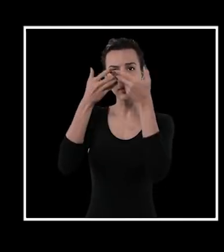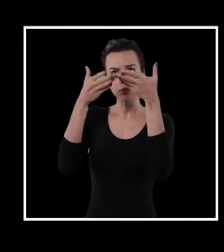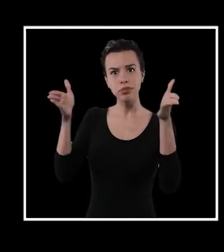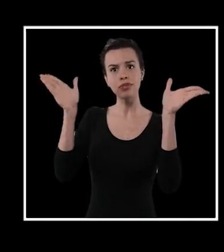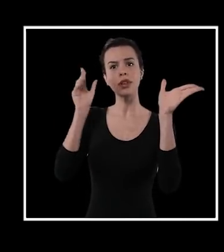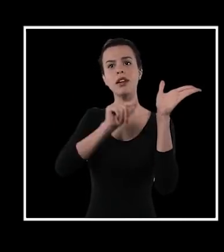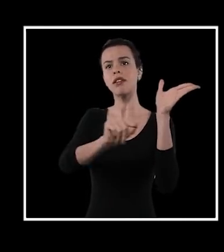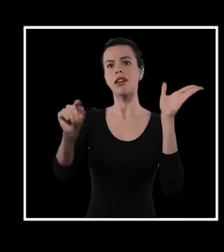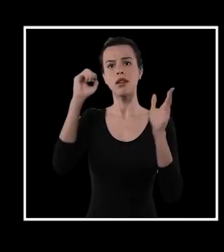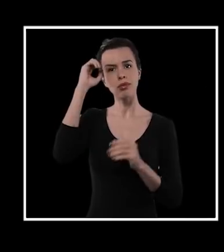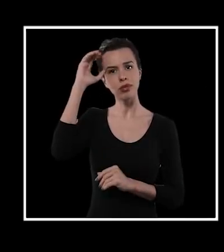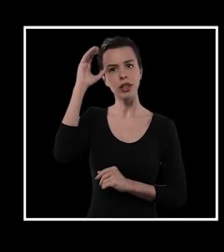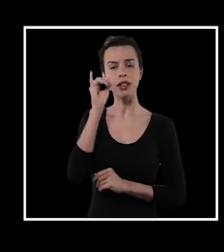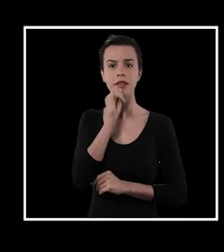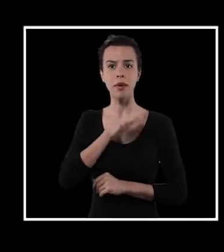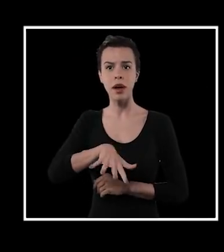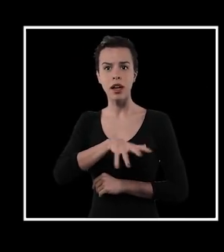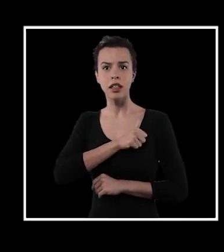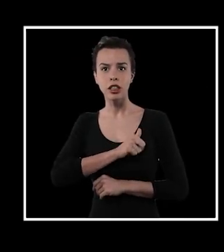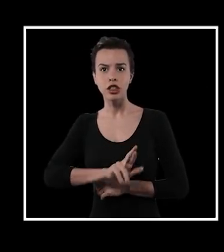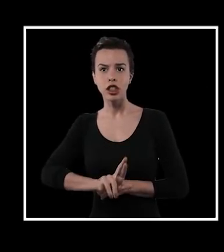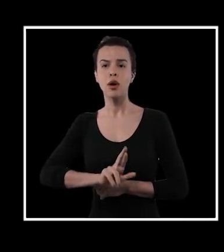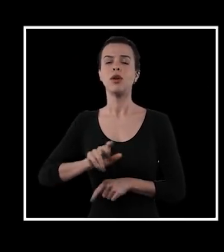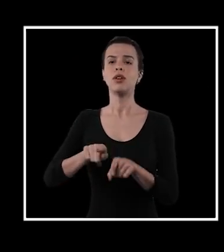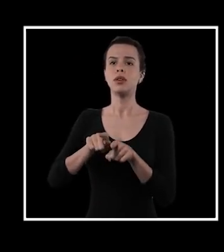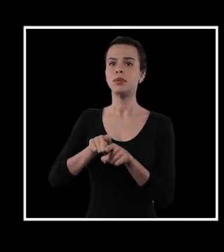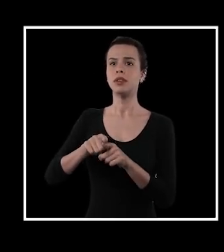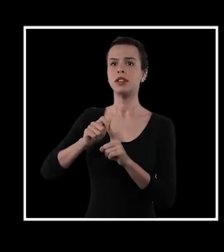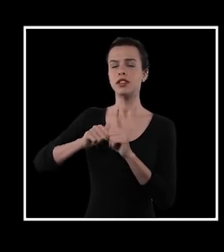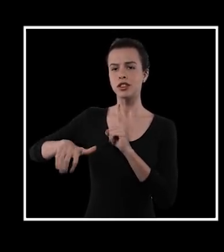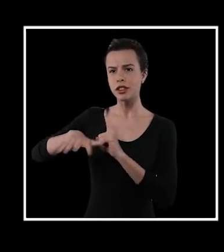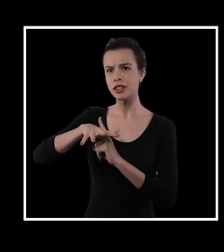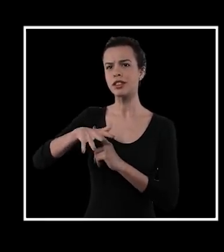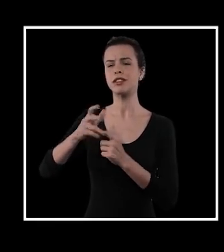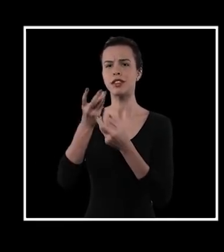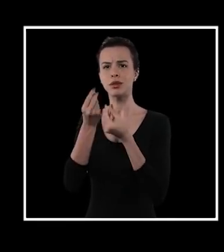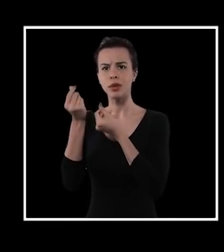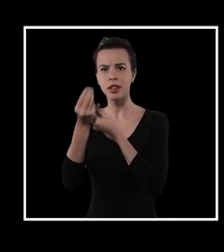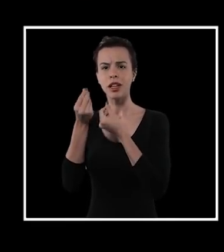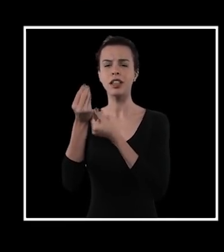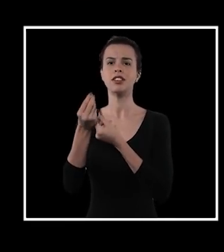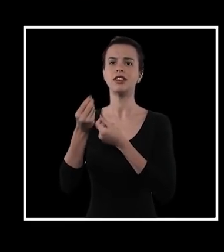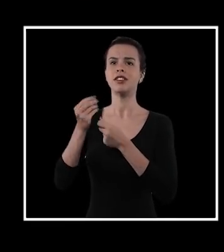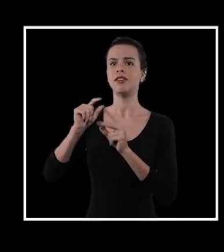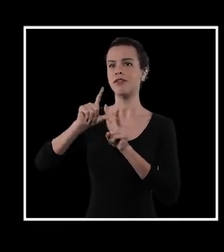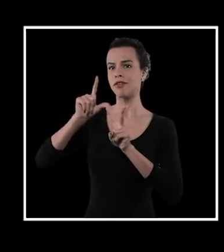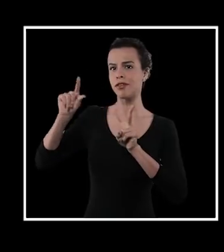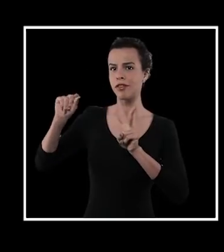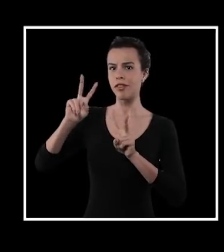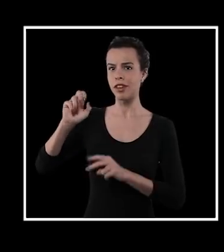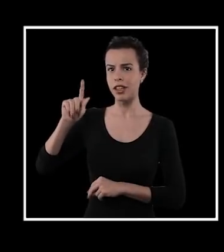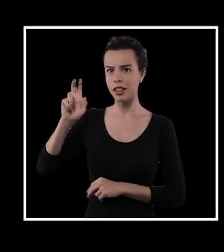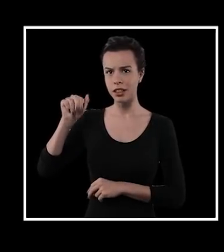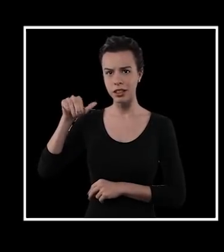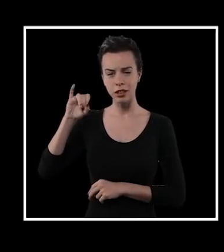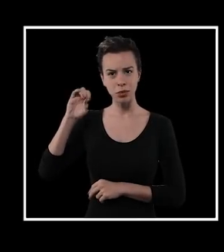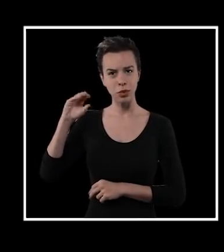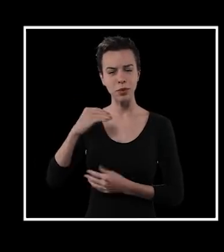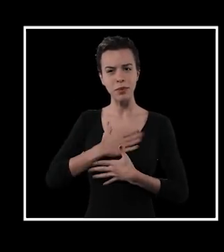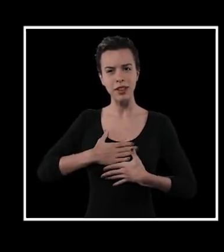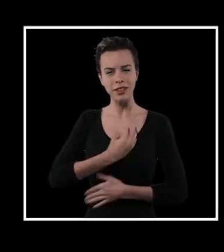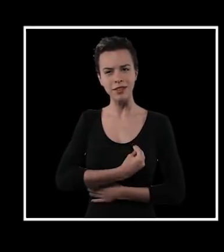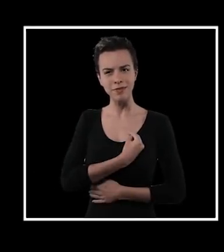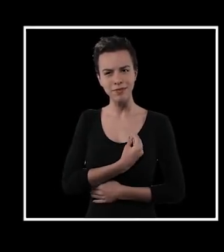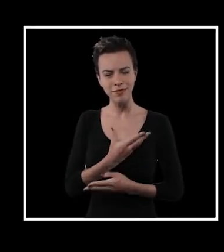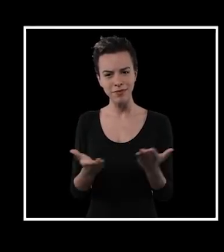conhecimentos de todo mundo por áreas como religião, sexualidade e veganismo. Tiago, um prazer ter você por aqui. Prazer é todo meu,